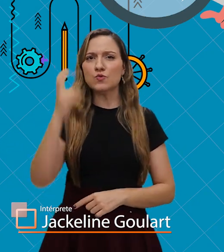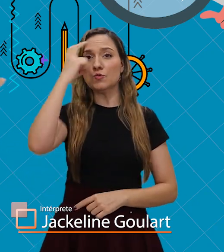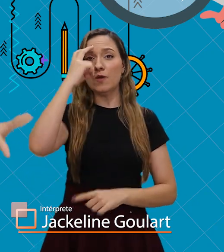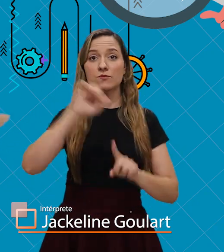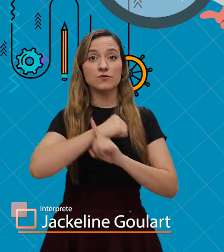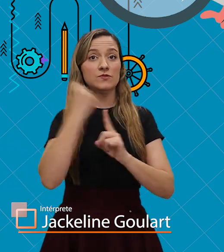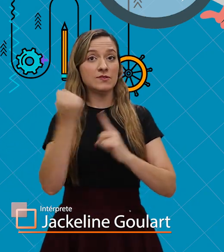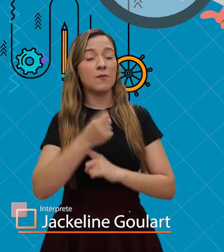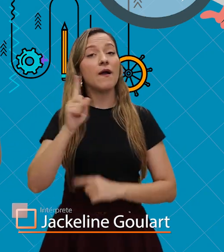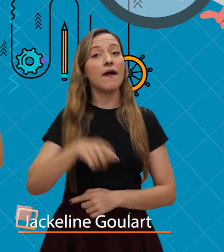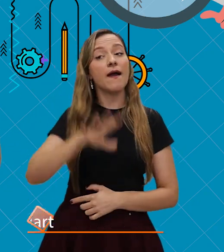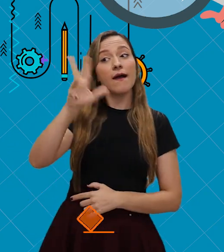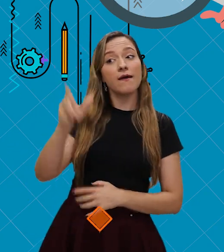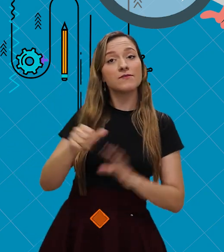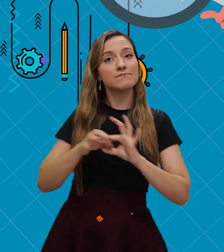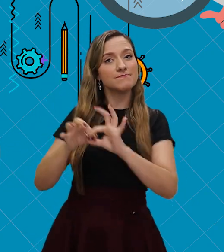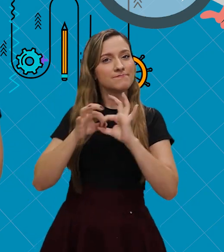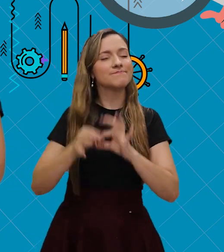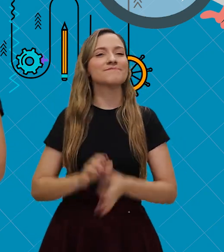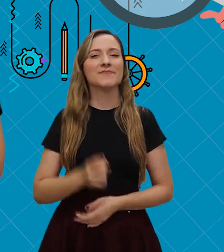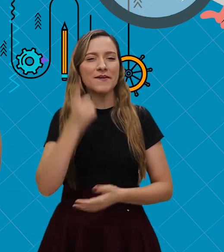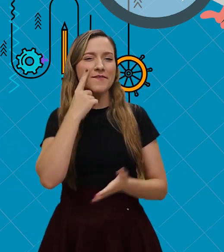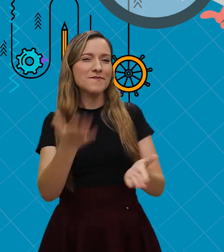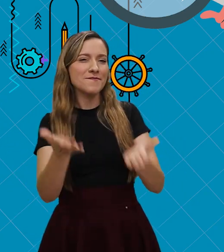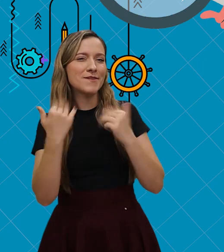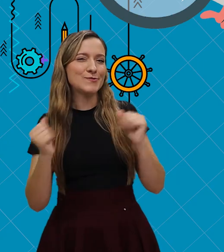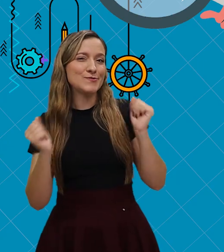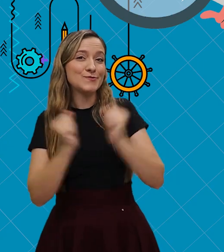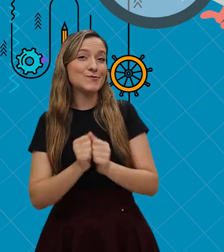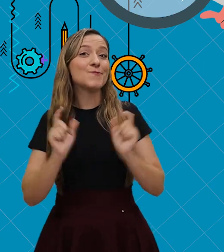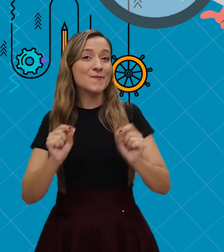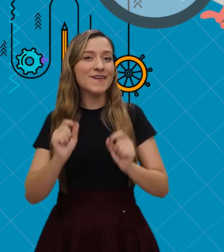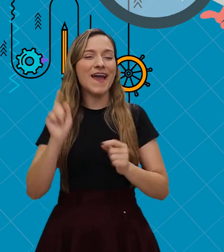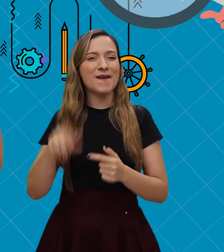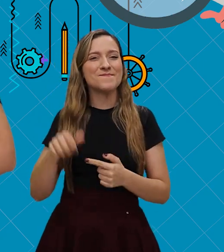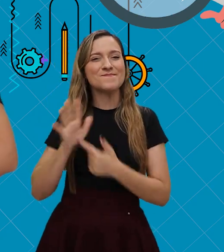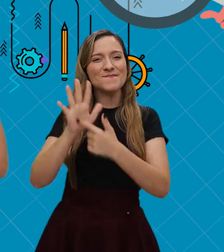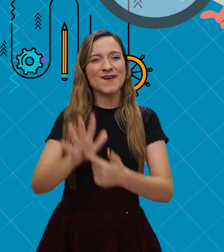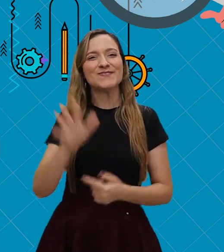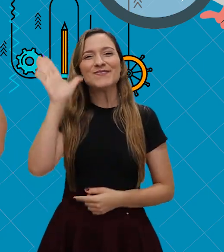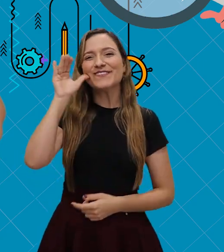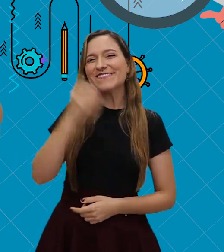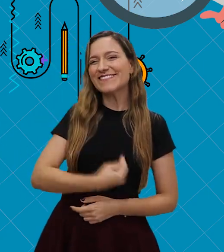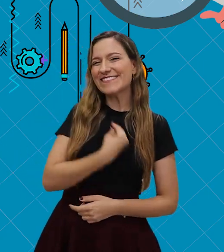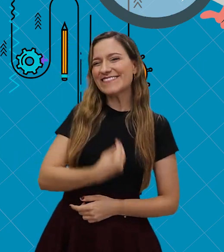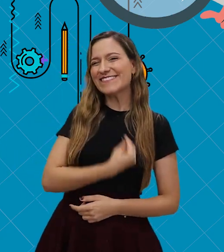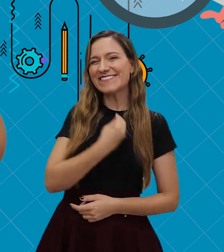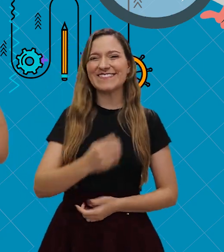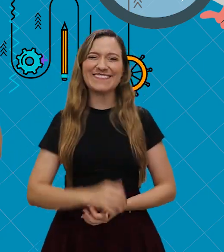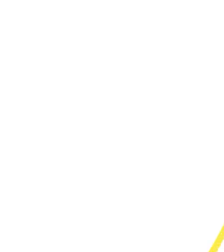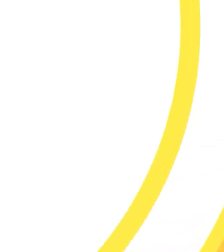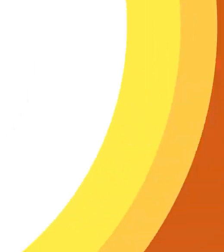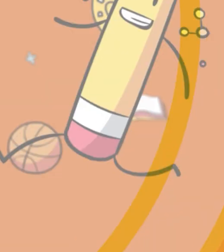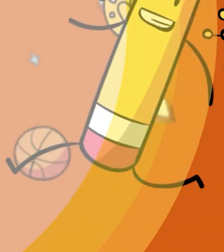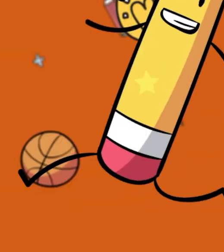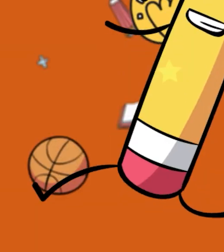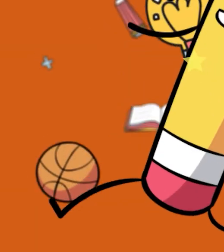e social, Pan-Africanismo. Então vamos juntos com o nosso quadro A Curiosidade Taó!